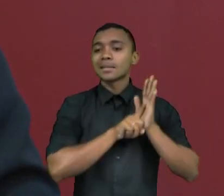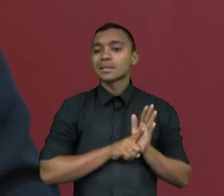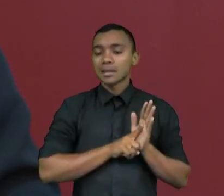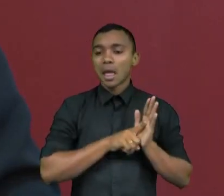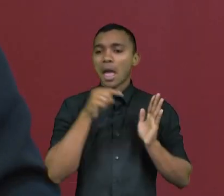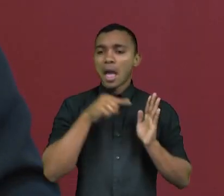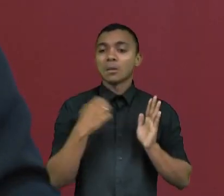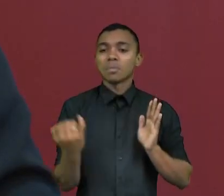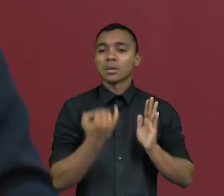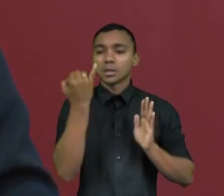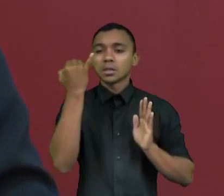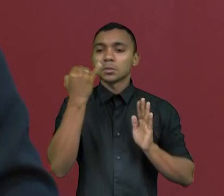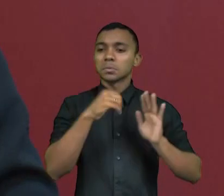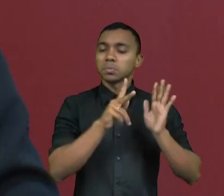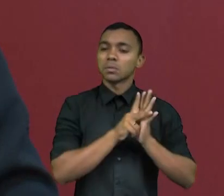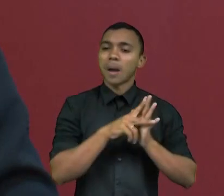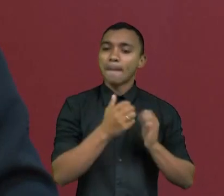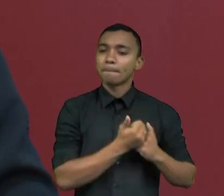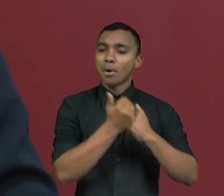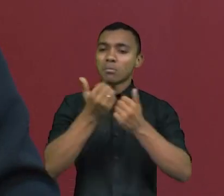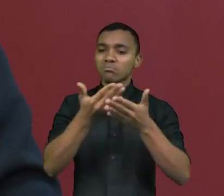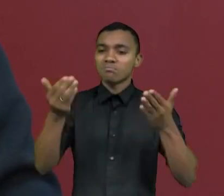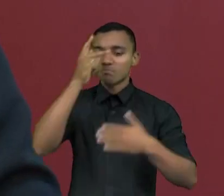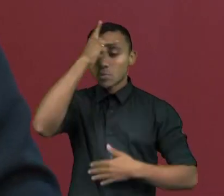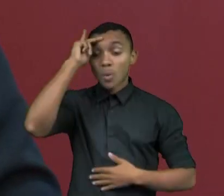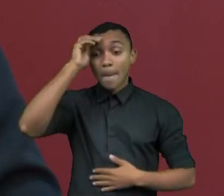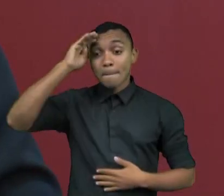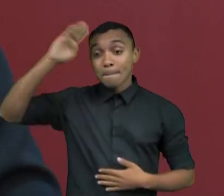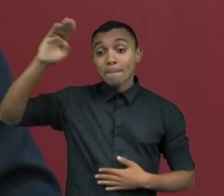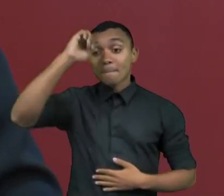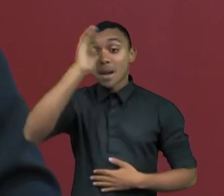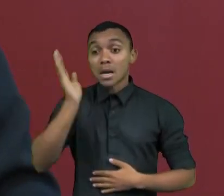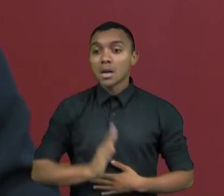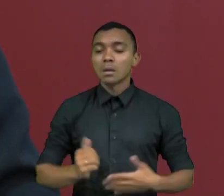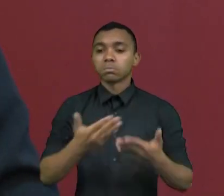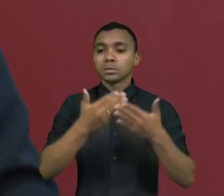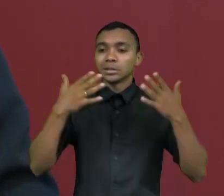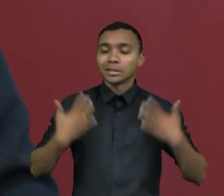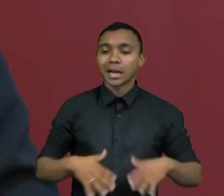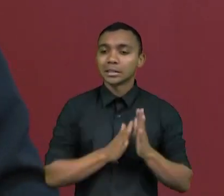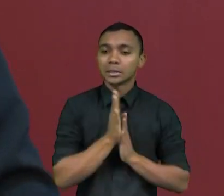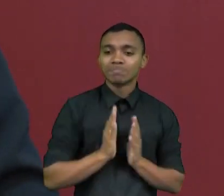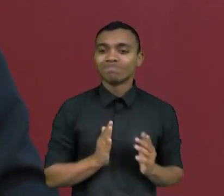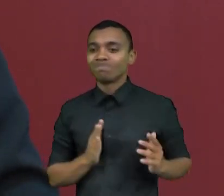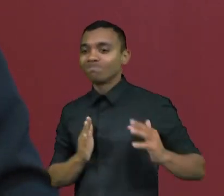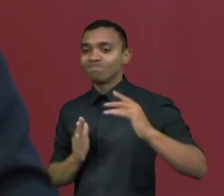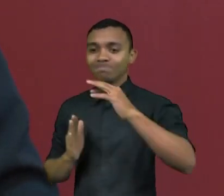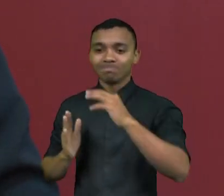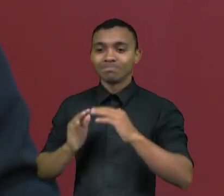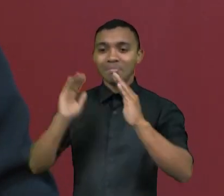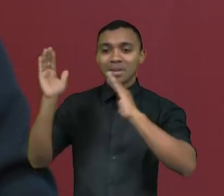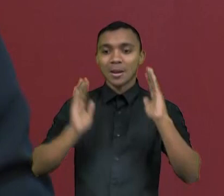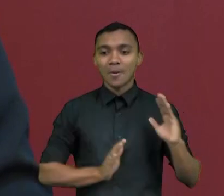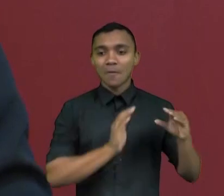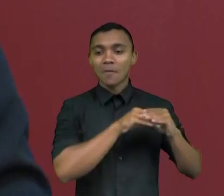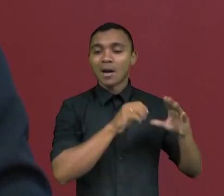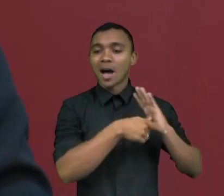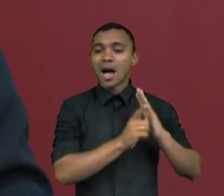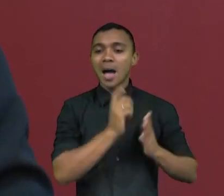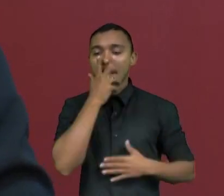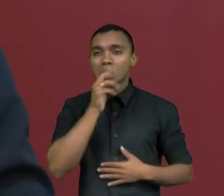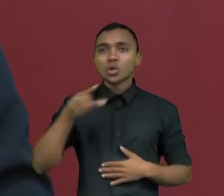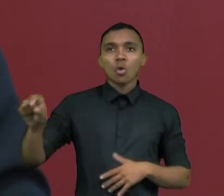instrumento para muitas pessoas, inclusive no Brasil, que ficam até a reta final do processo eleitoral procrastinando.